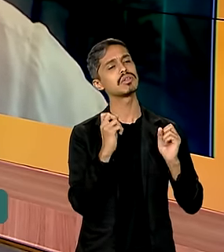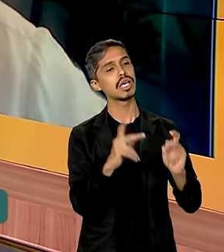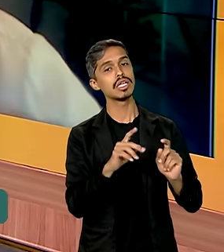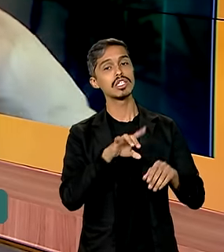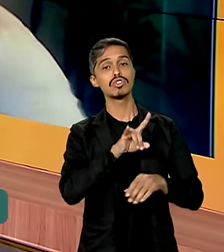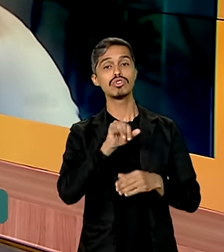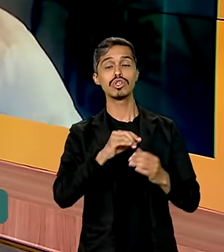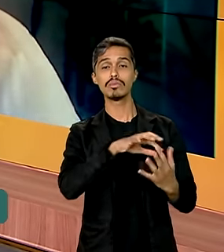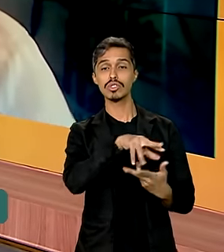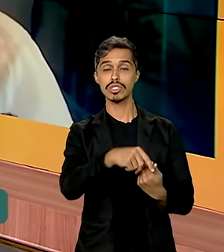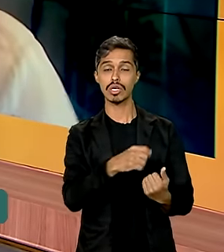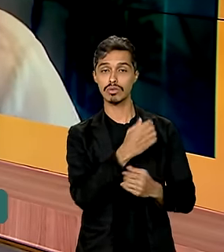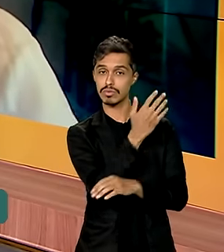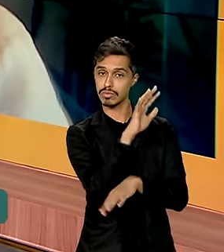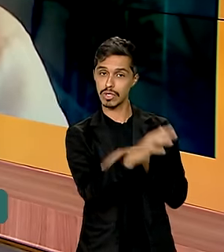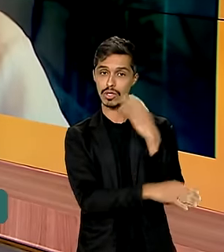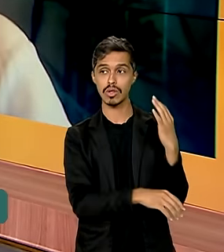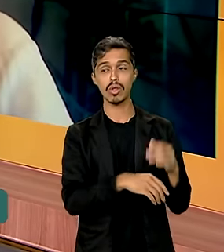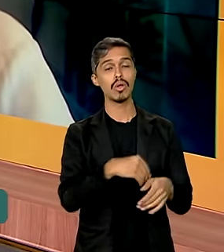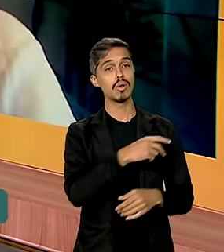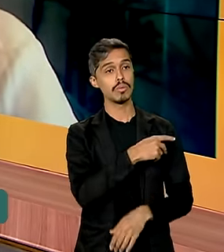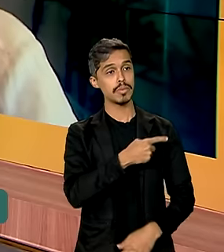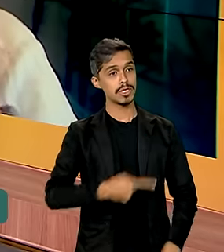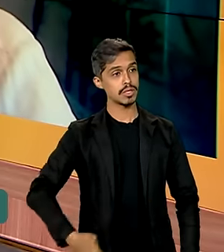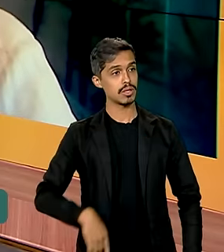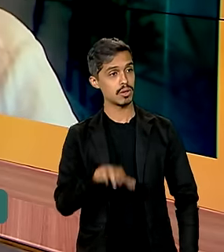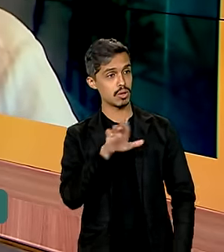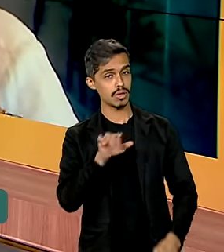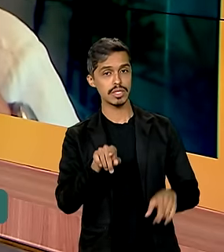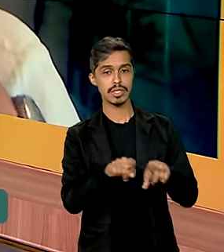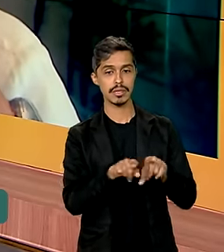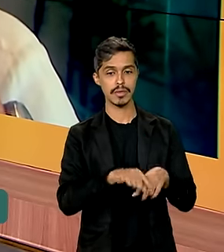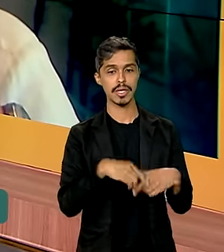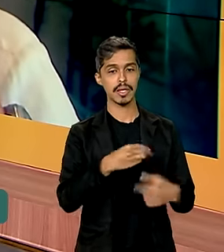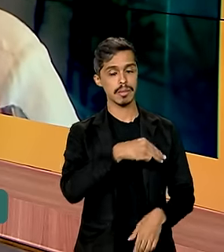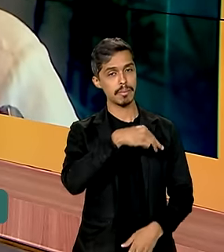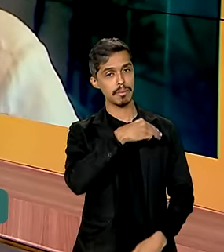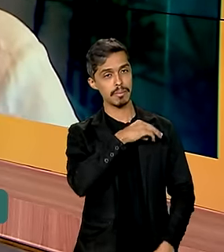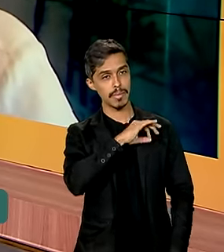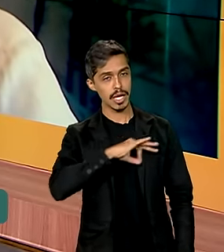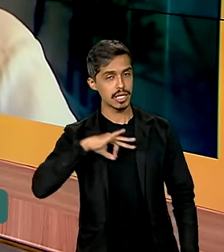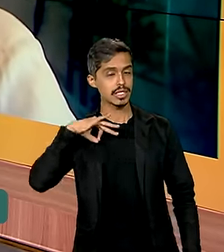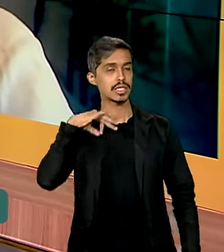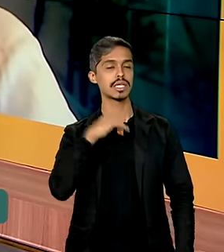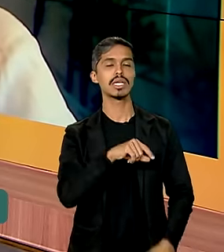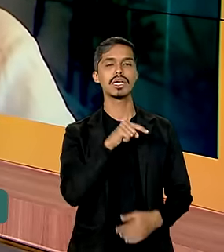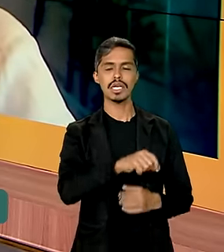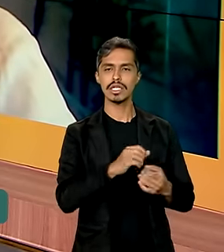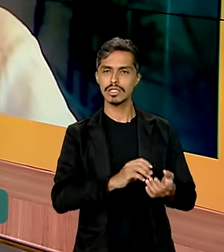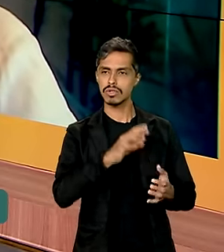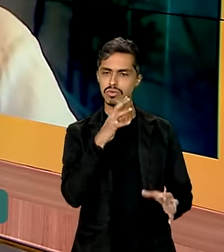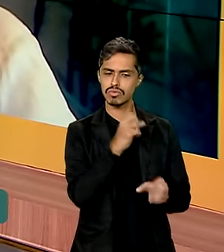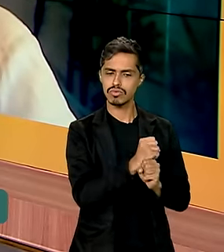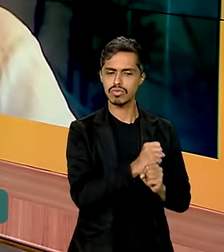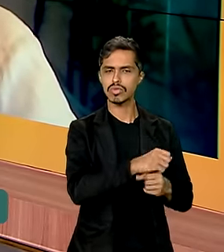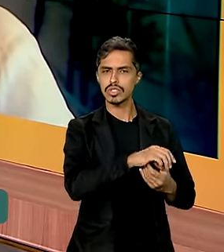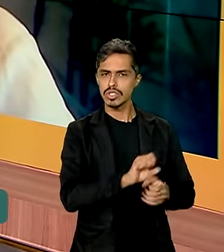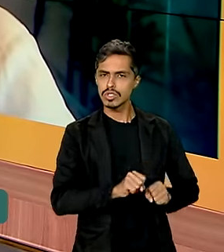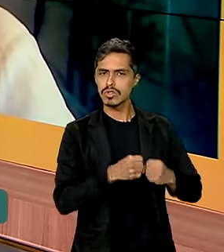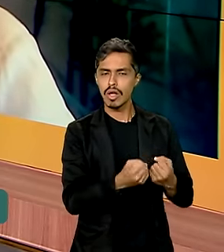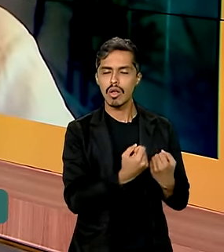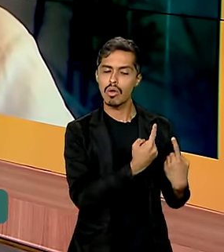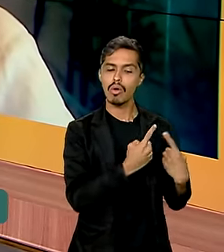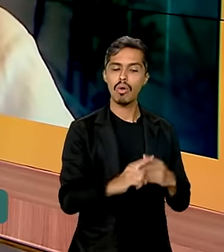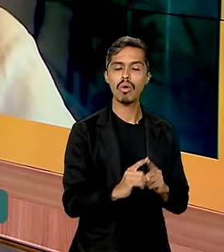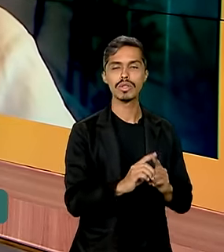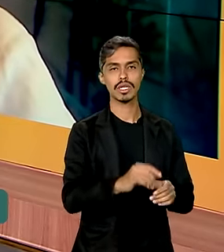Mundial do Meio Ambiente, o presidente Lula, a ministra Marina Silva, eles lançaram esse pacote de ações de combate à mudança do